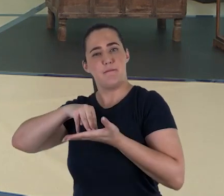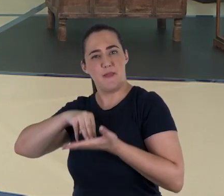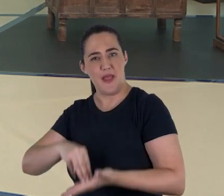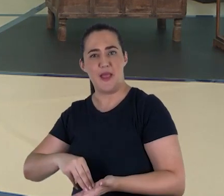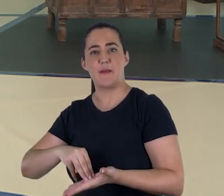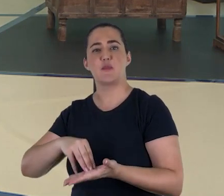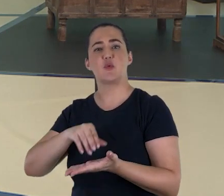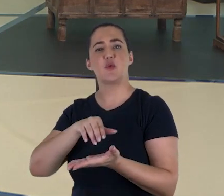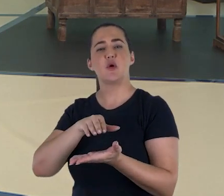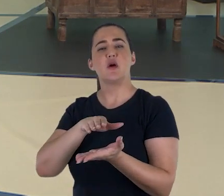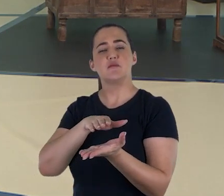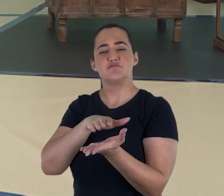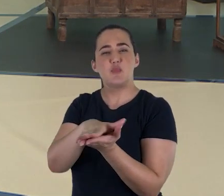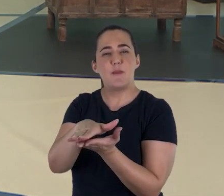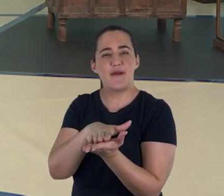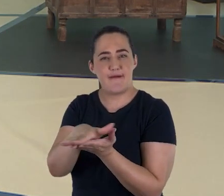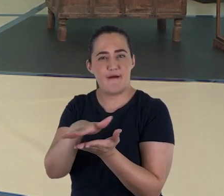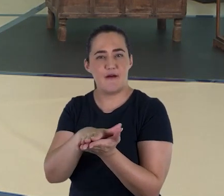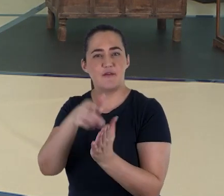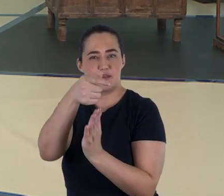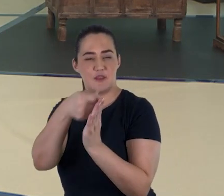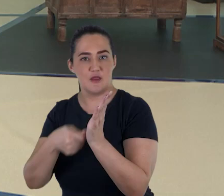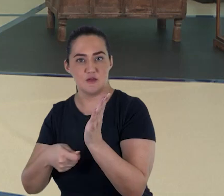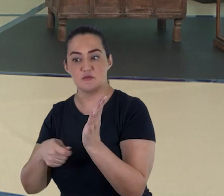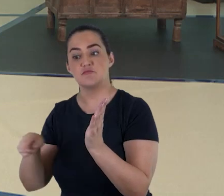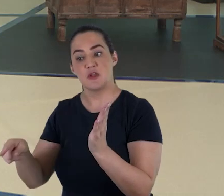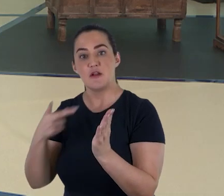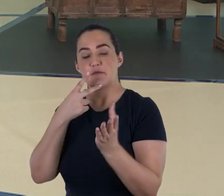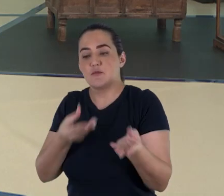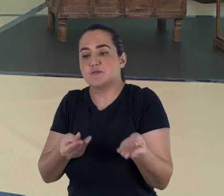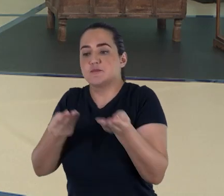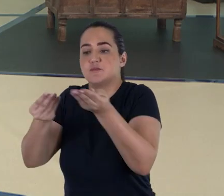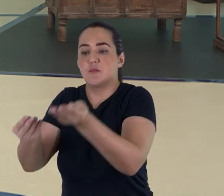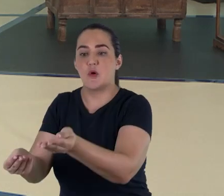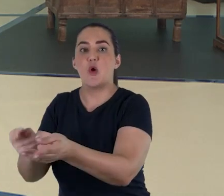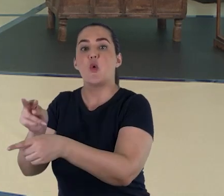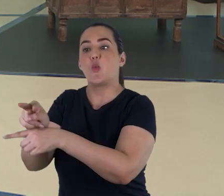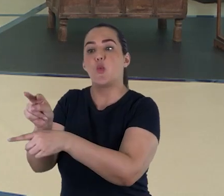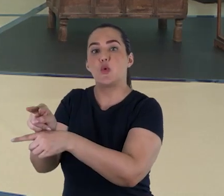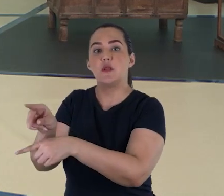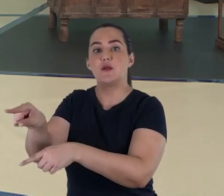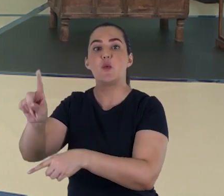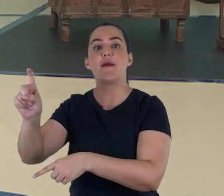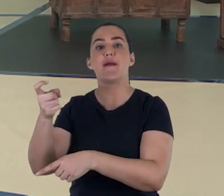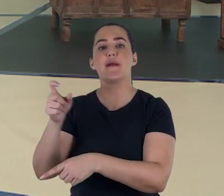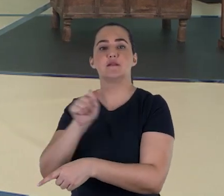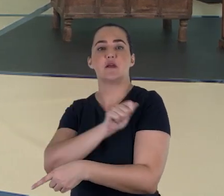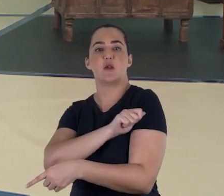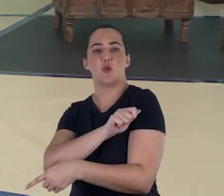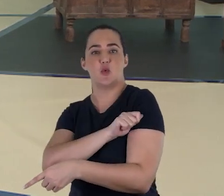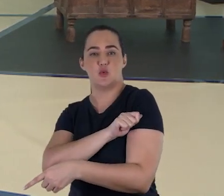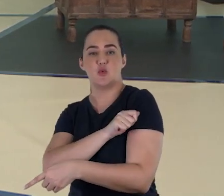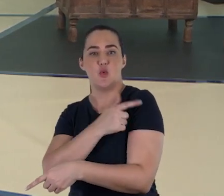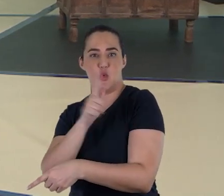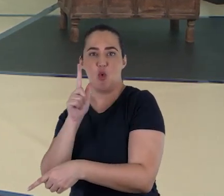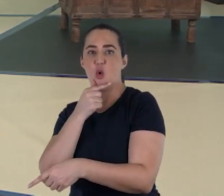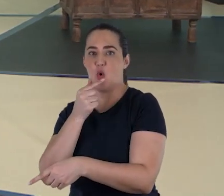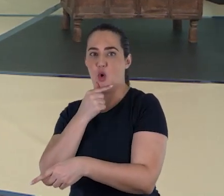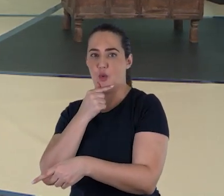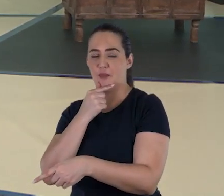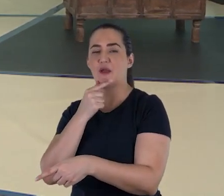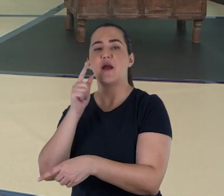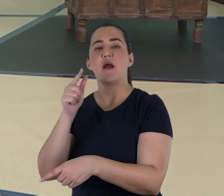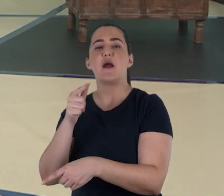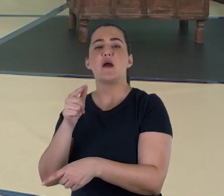editores dos manuscritos do Mar Morto, confiou os manuscritos aos cuidados do seu ex-aluno, Eugene Urur, da